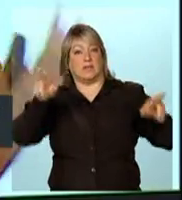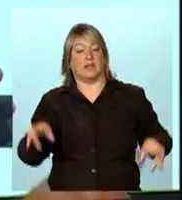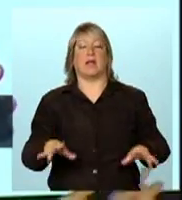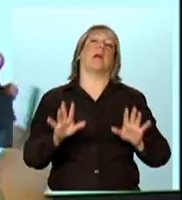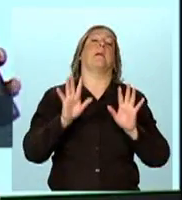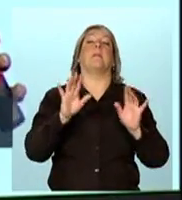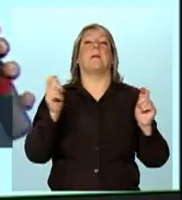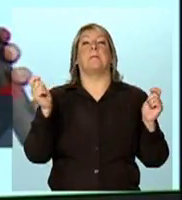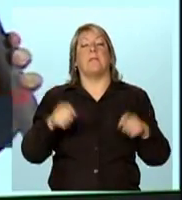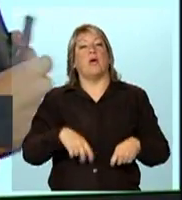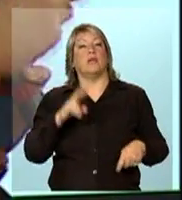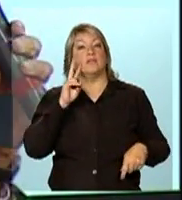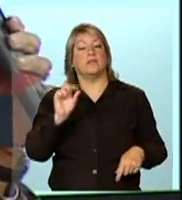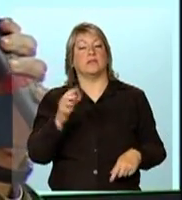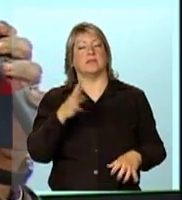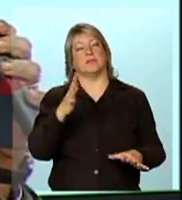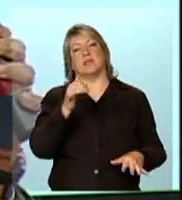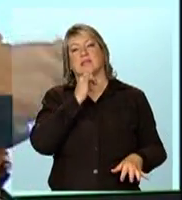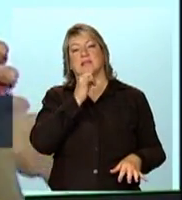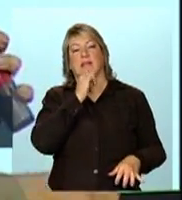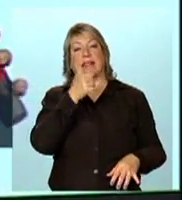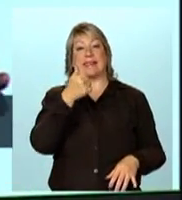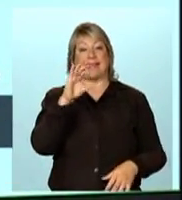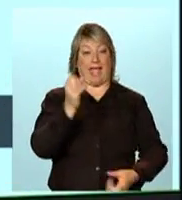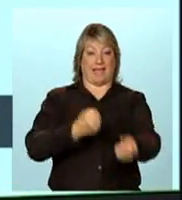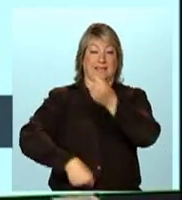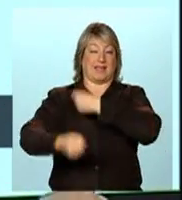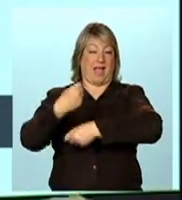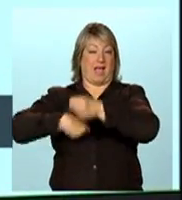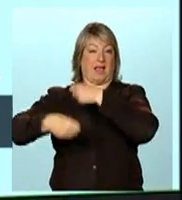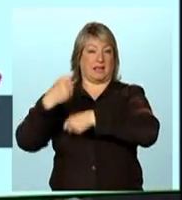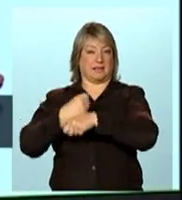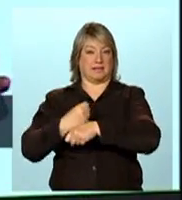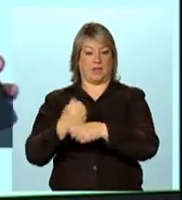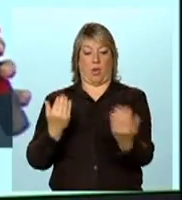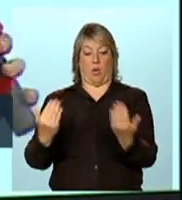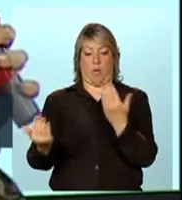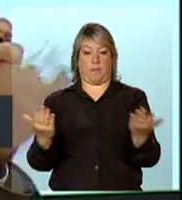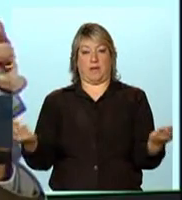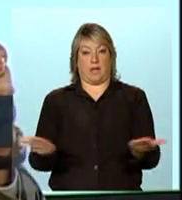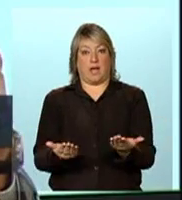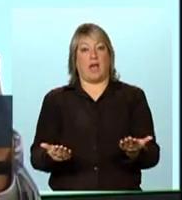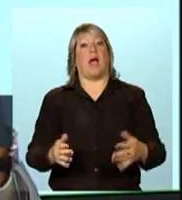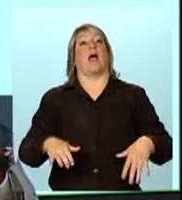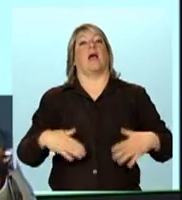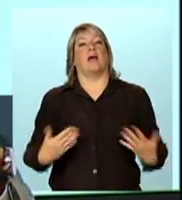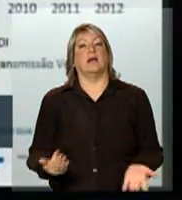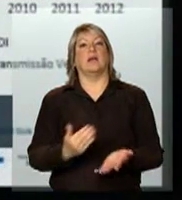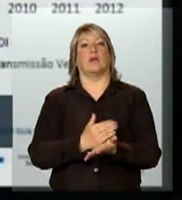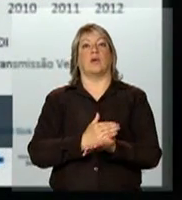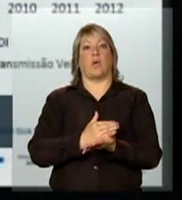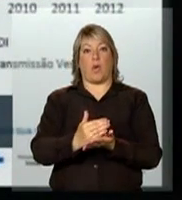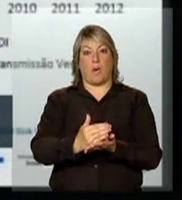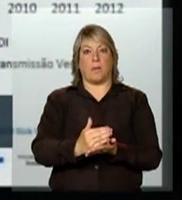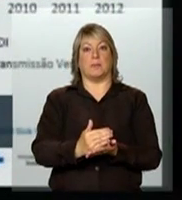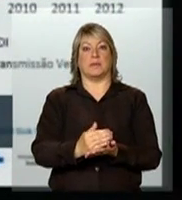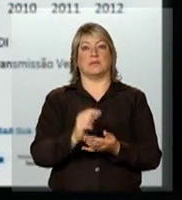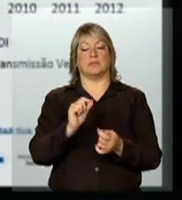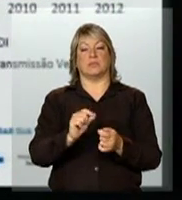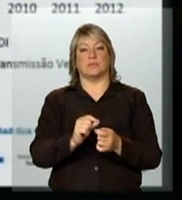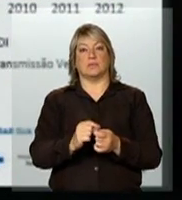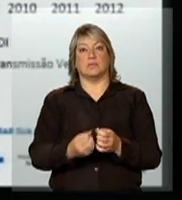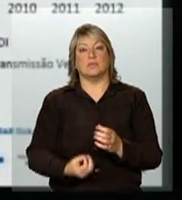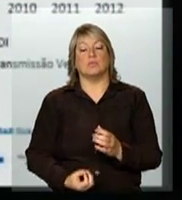-se atribuir a dez anos atrás, se a gente tomar desse ponto para dez anos atrás, é quando começam os